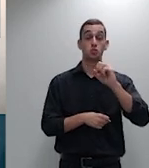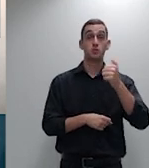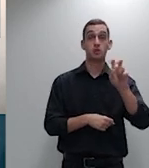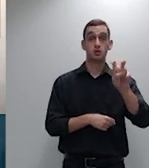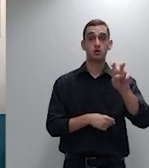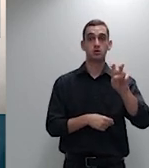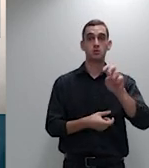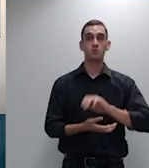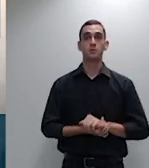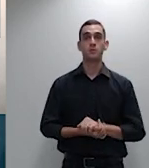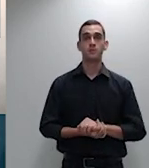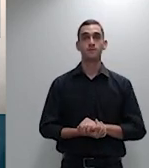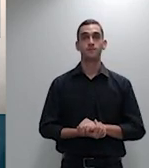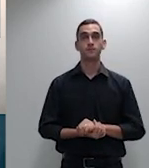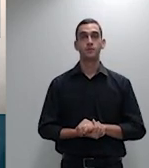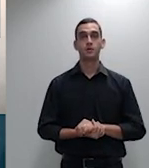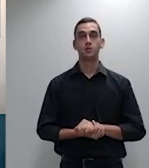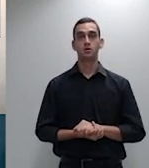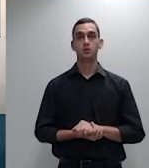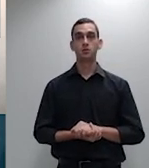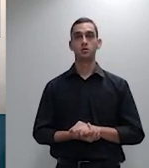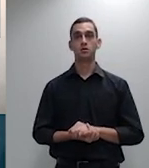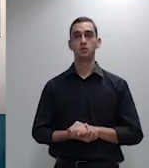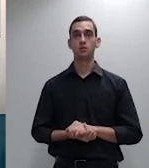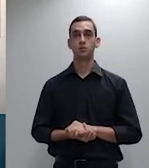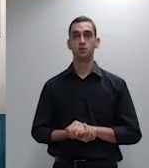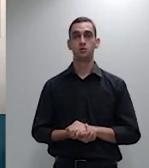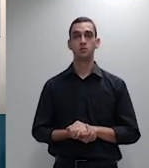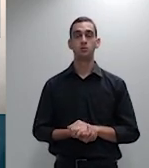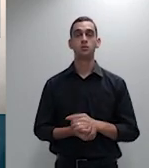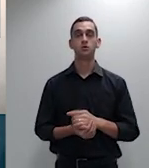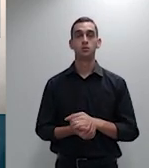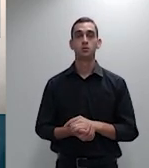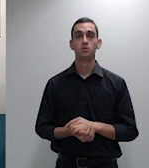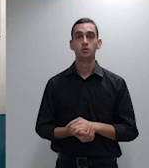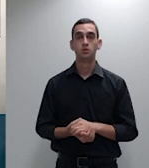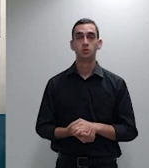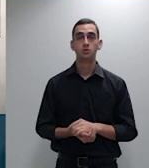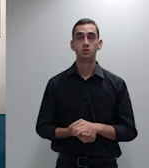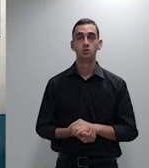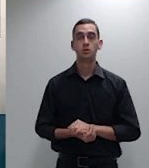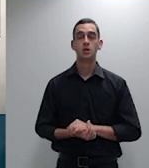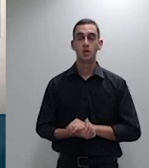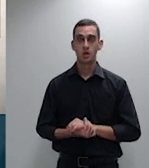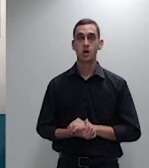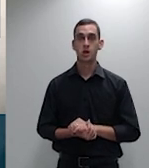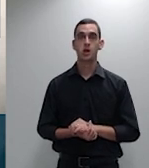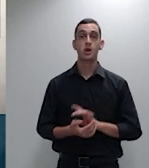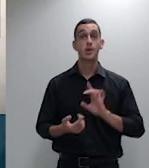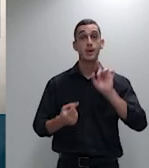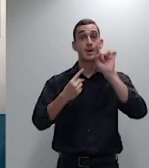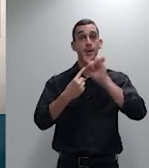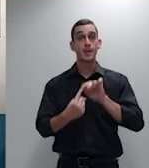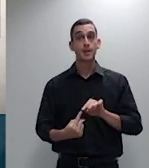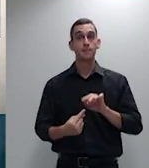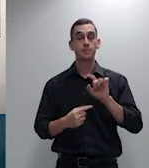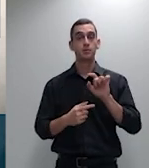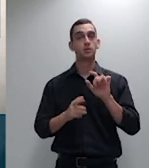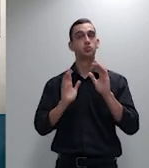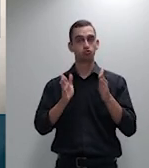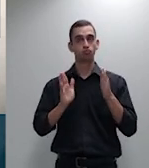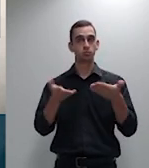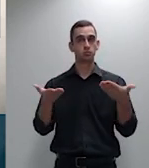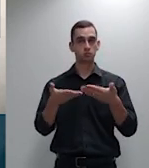do CPC 2015 aplicando-se a já mencionada teoria da carga dinâmica das